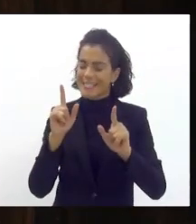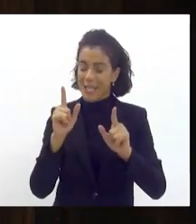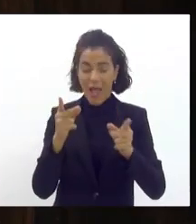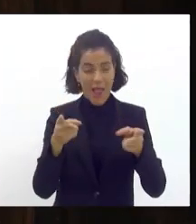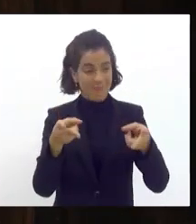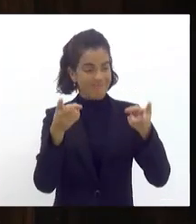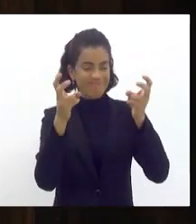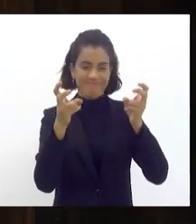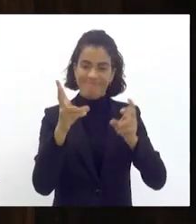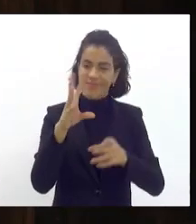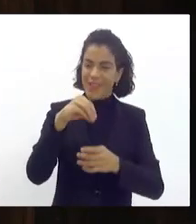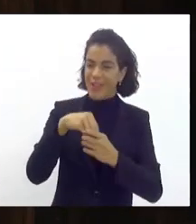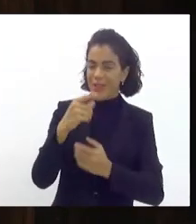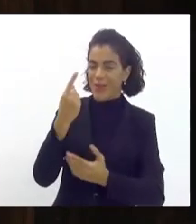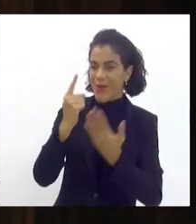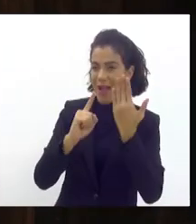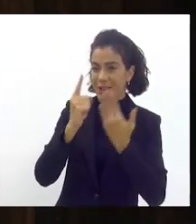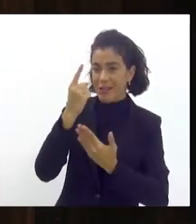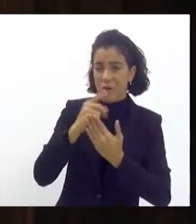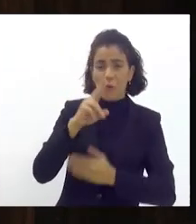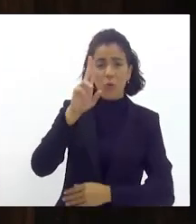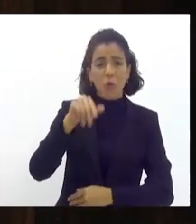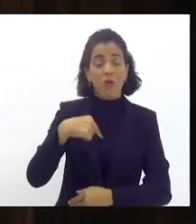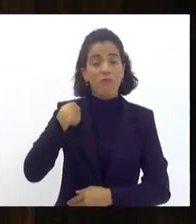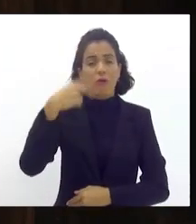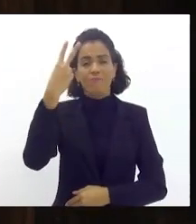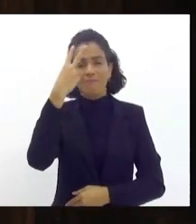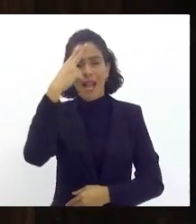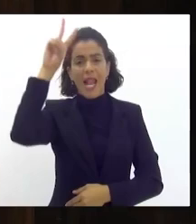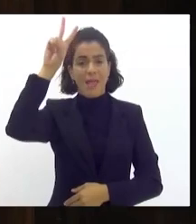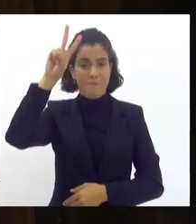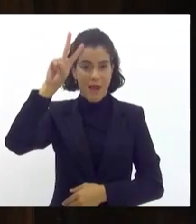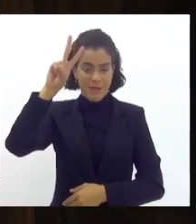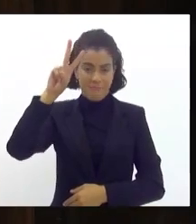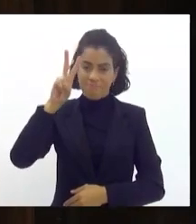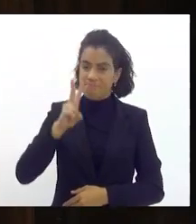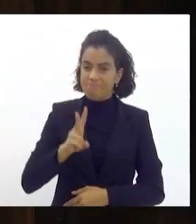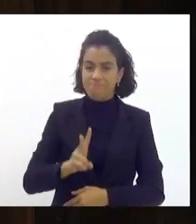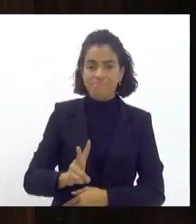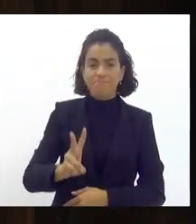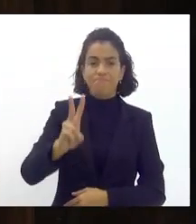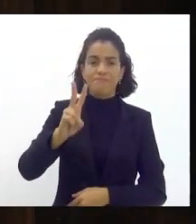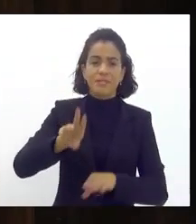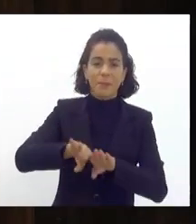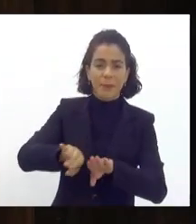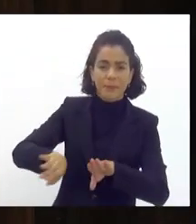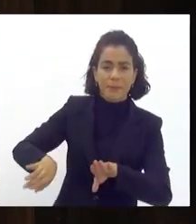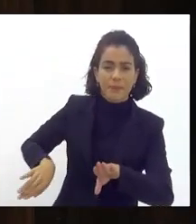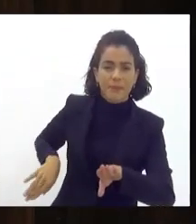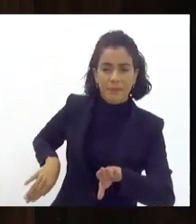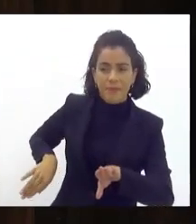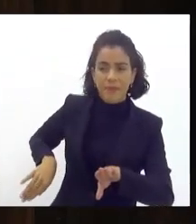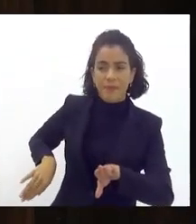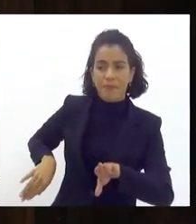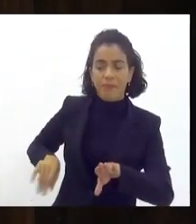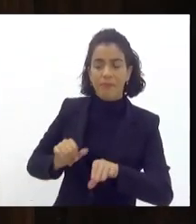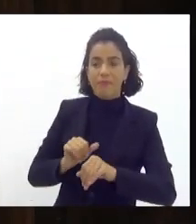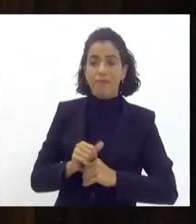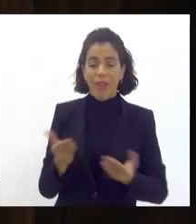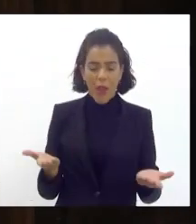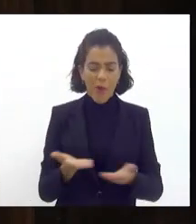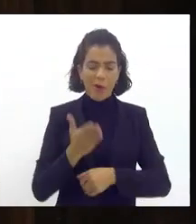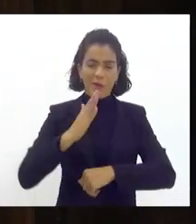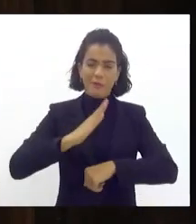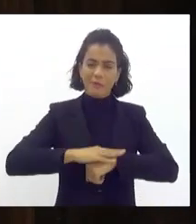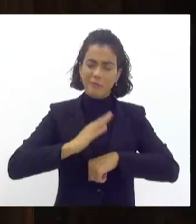e nunca foram citadas sequer lembradas sempre foi para deixar de lado e esse momento é o